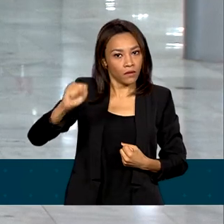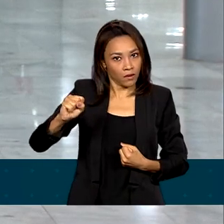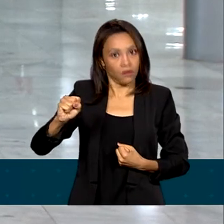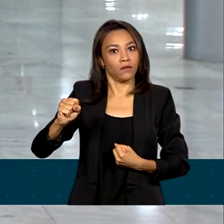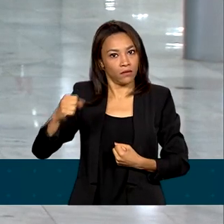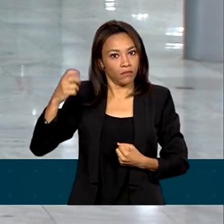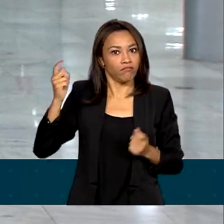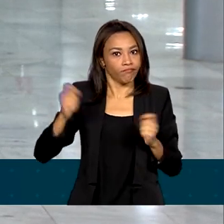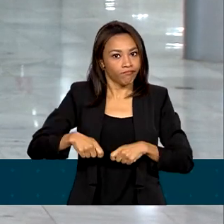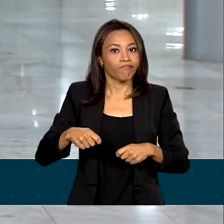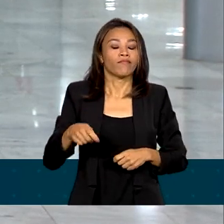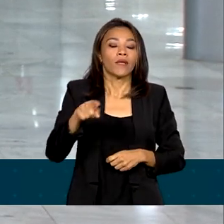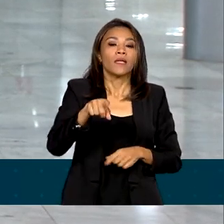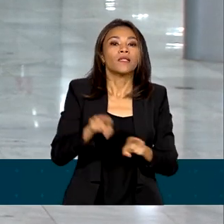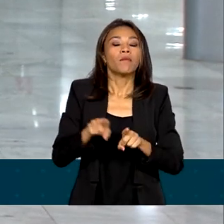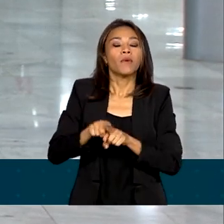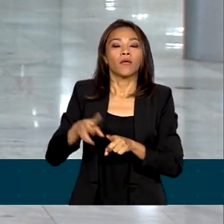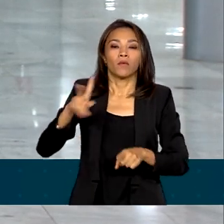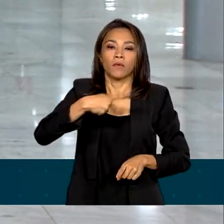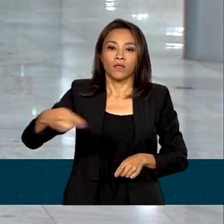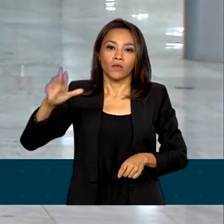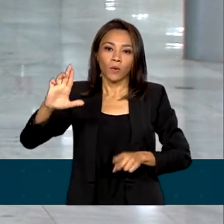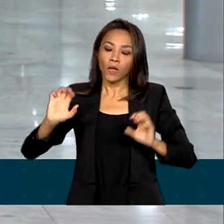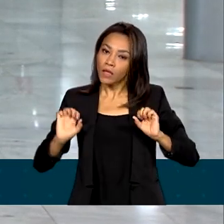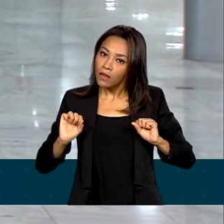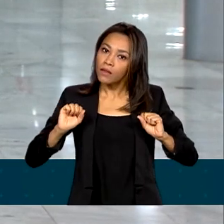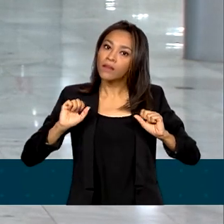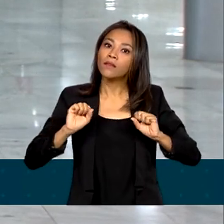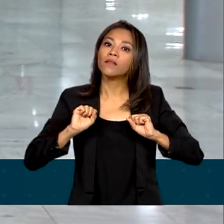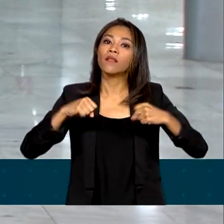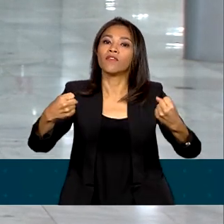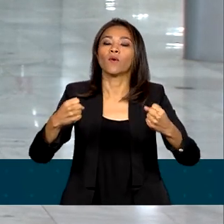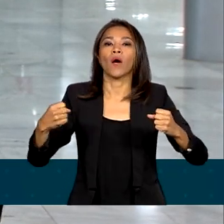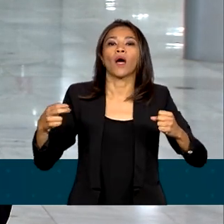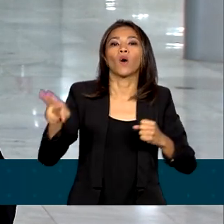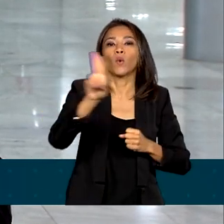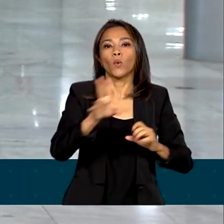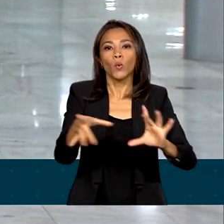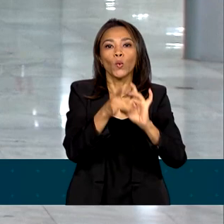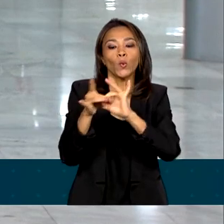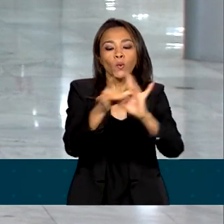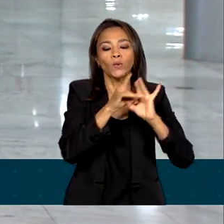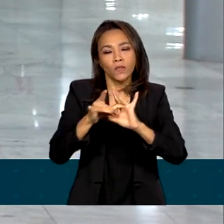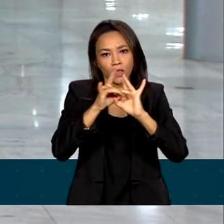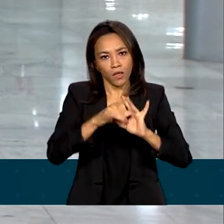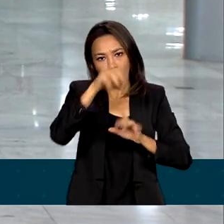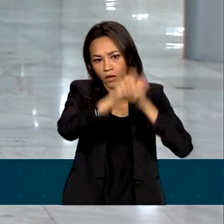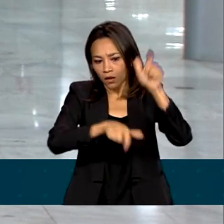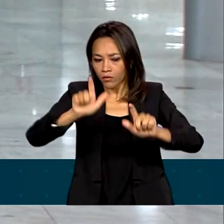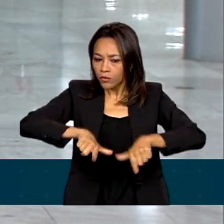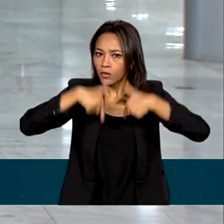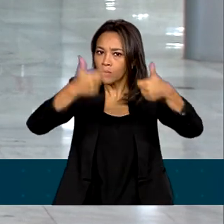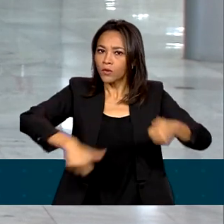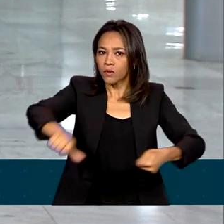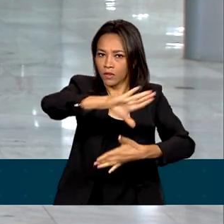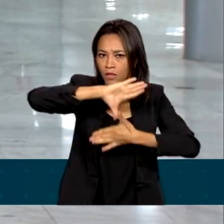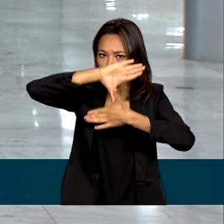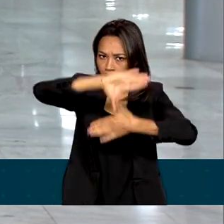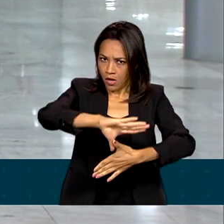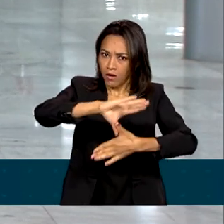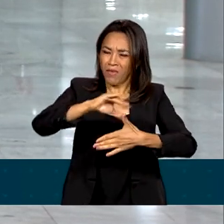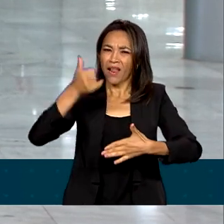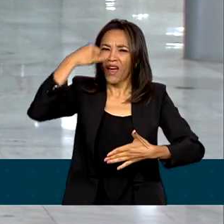Lula defendeu ainda a união dos trabalhadores da América em torno da democracia para enfrentar